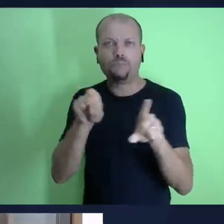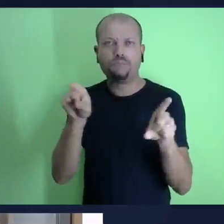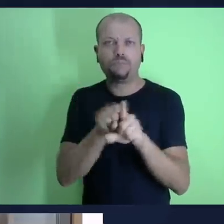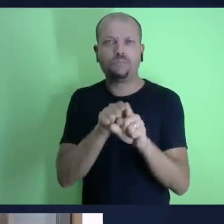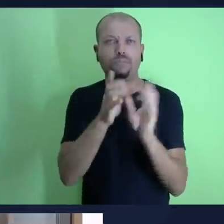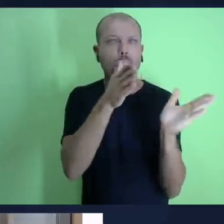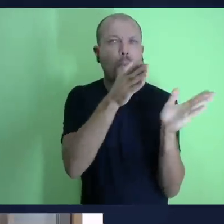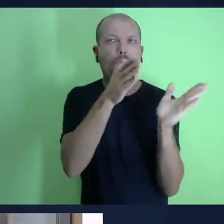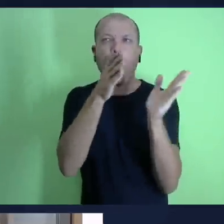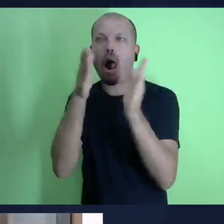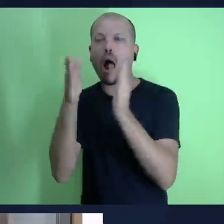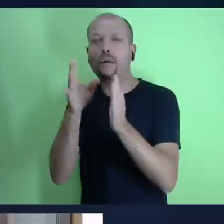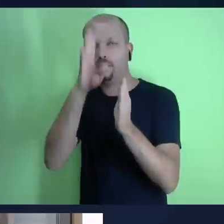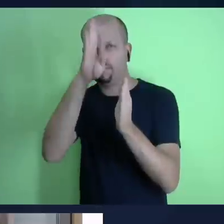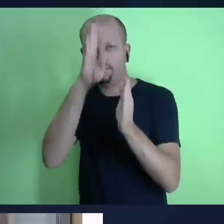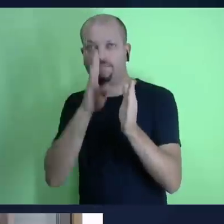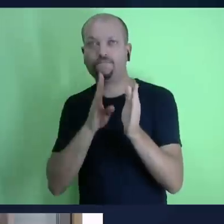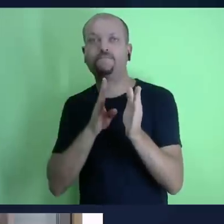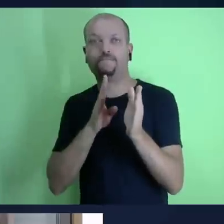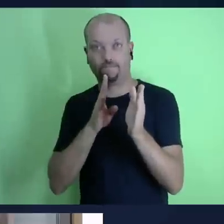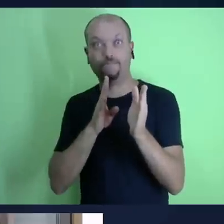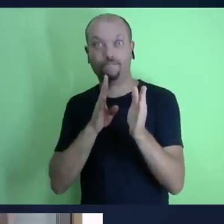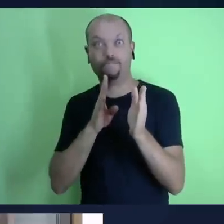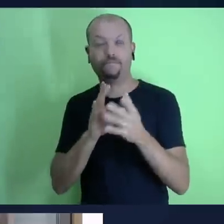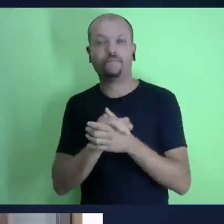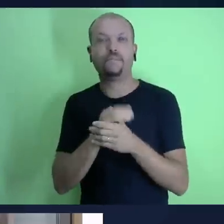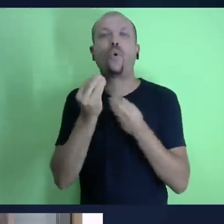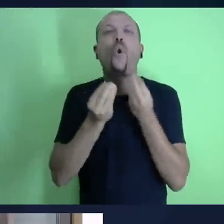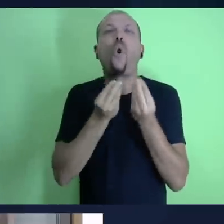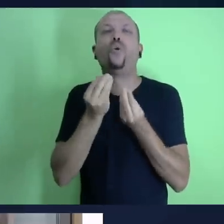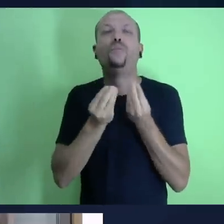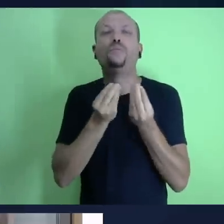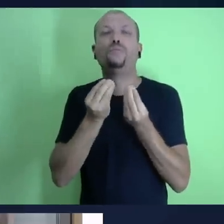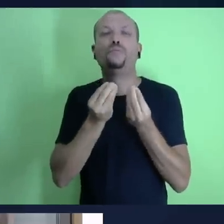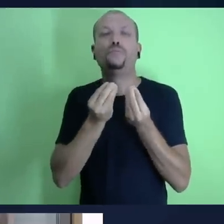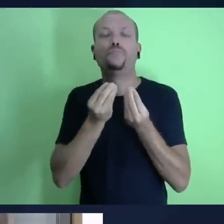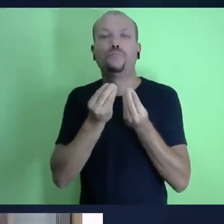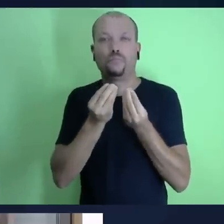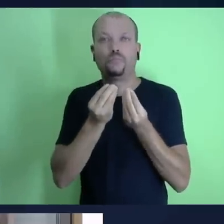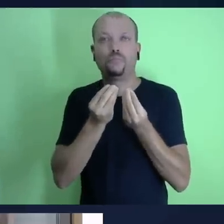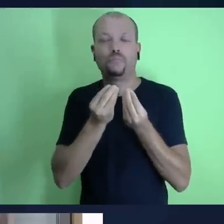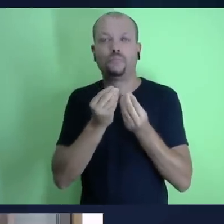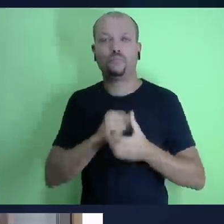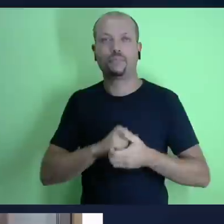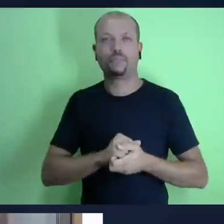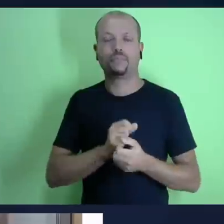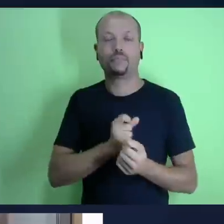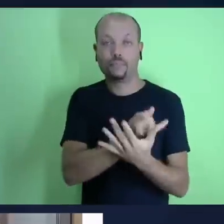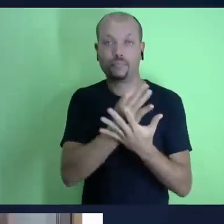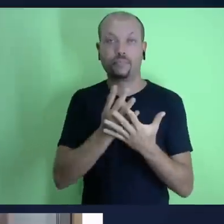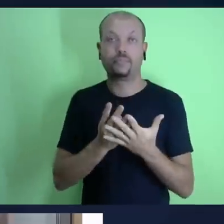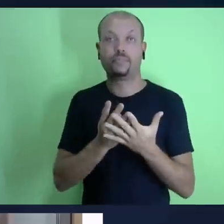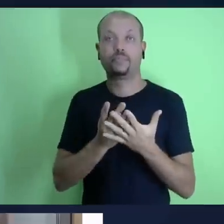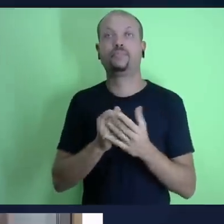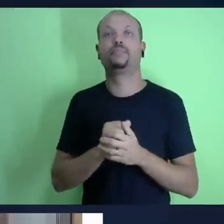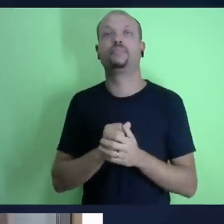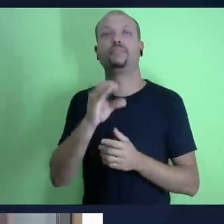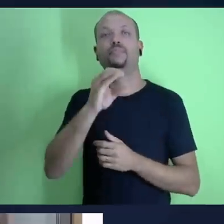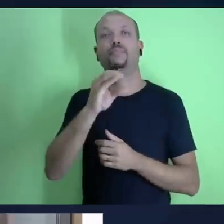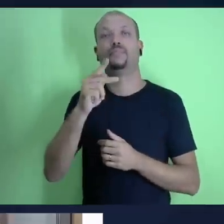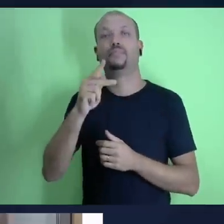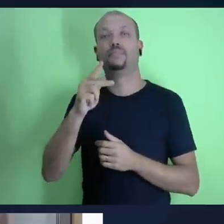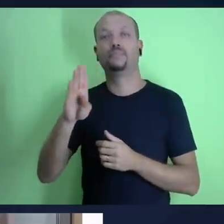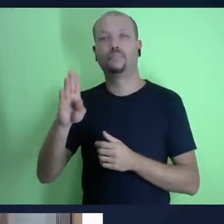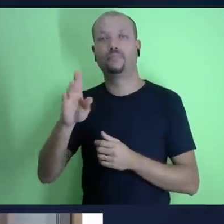que você pode acompanhar gratuitamente esse estudo acessando a lição da escola sabatina